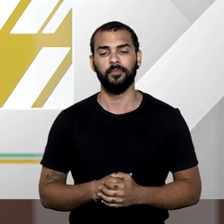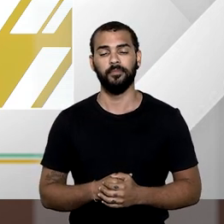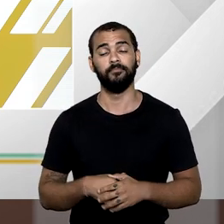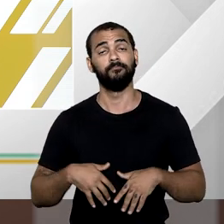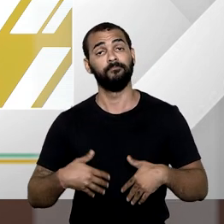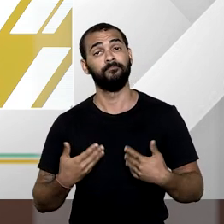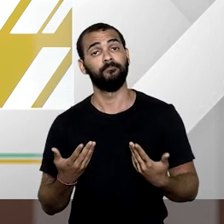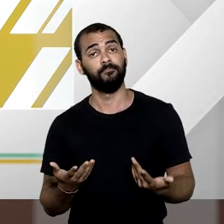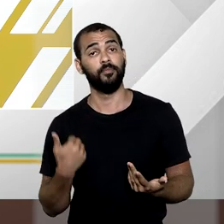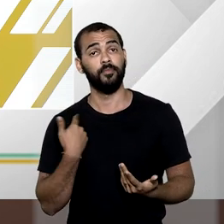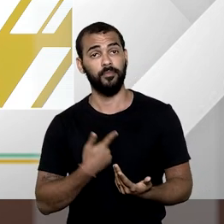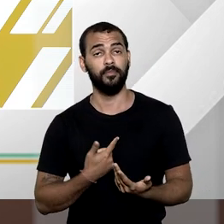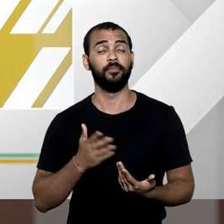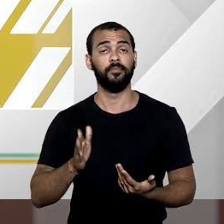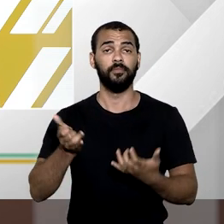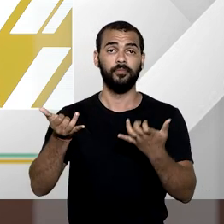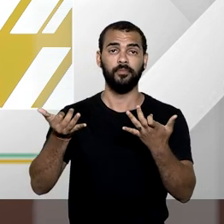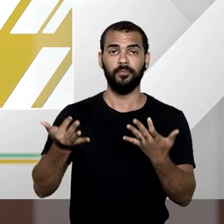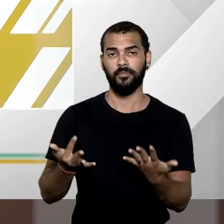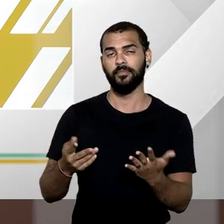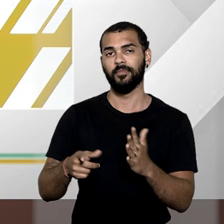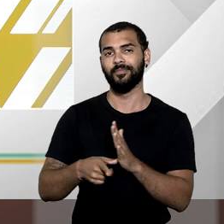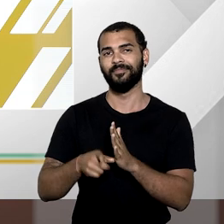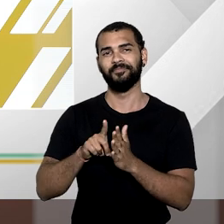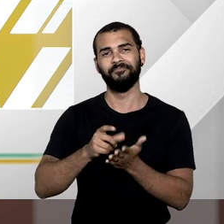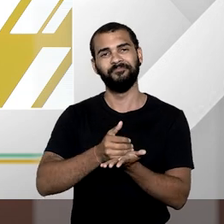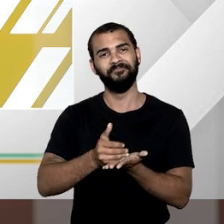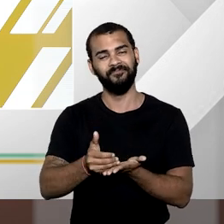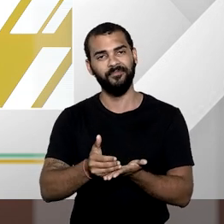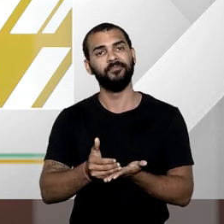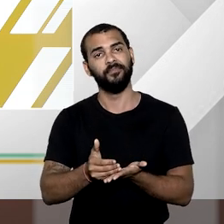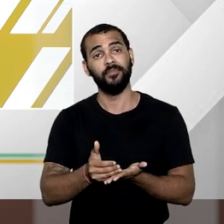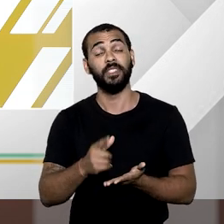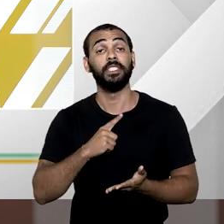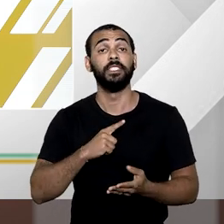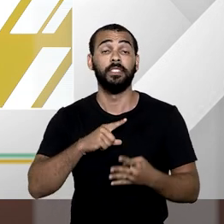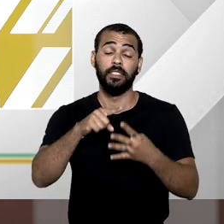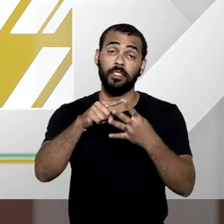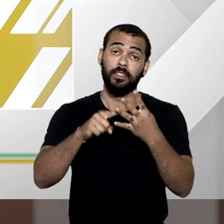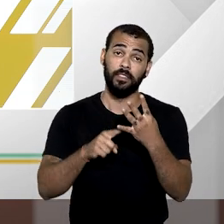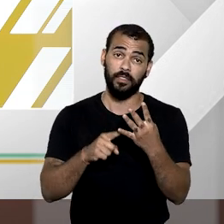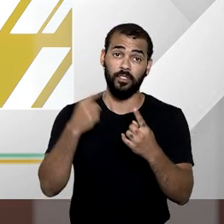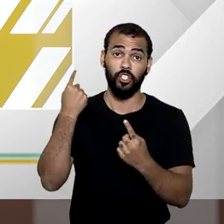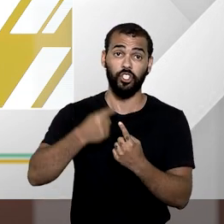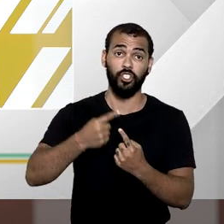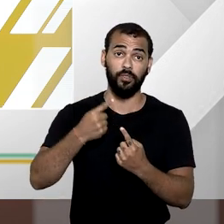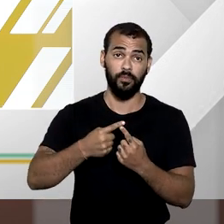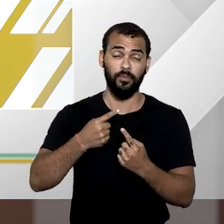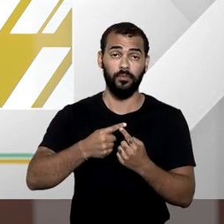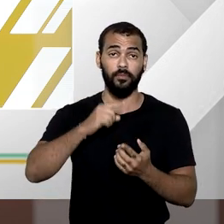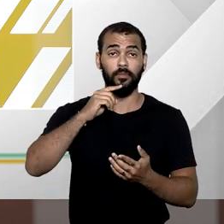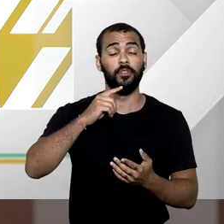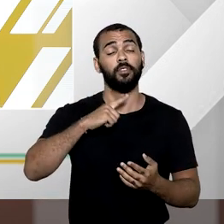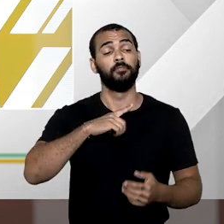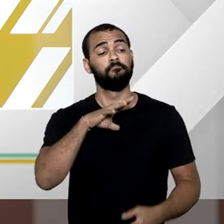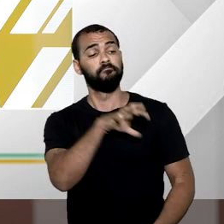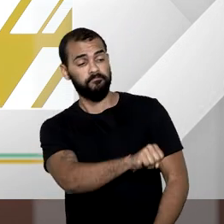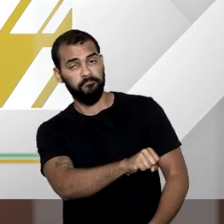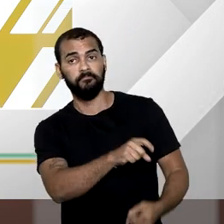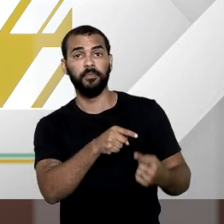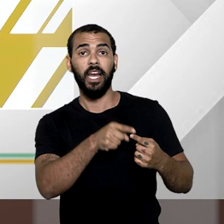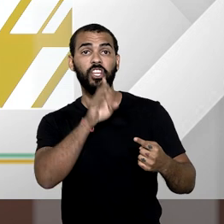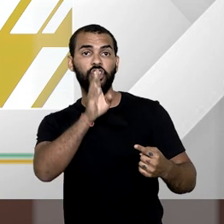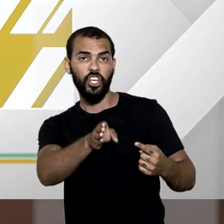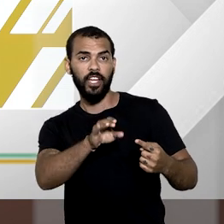Bem, a gente citou logo na abertura do programa que há quatro tipos de desapropriação. A direta, a